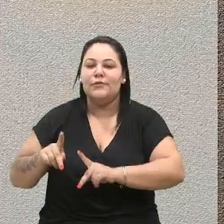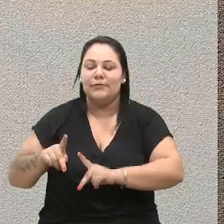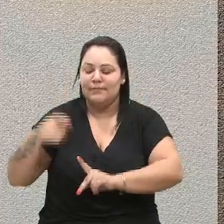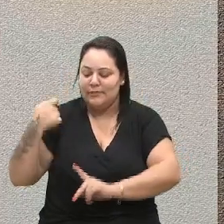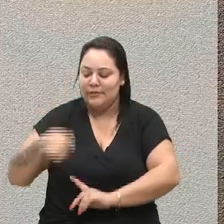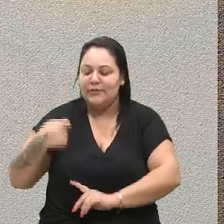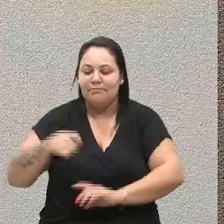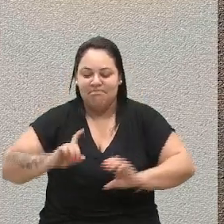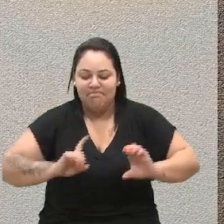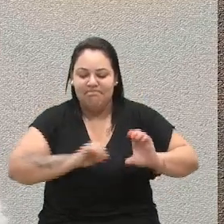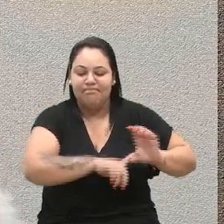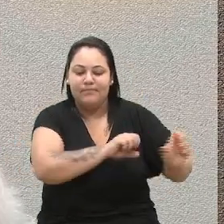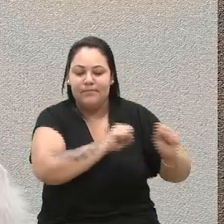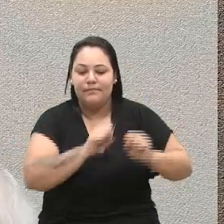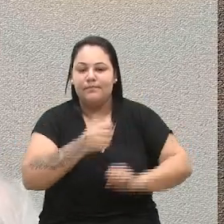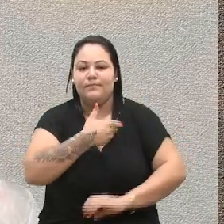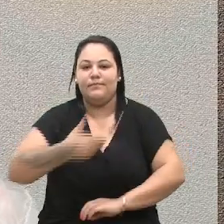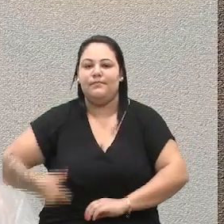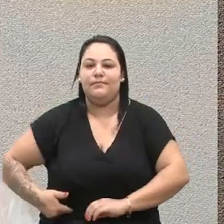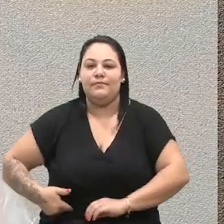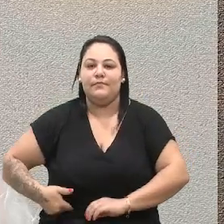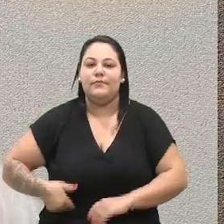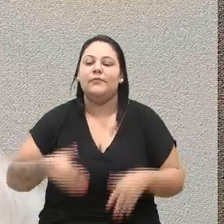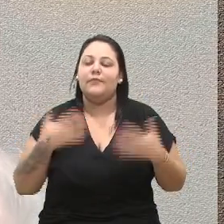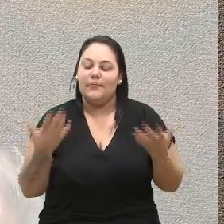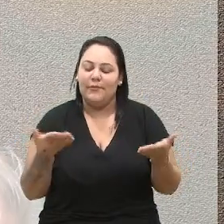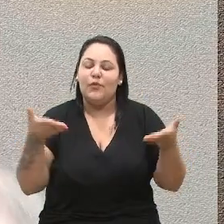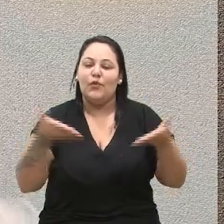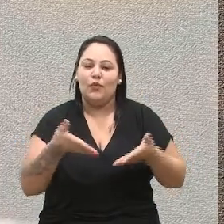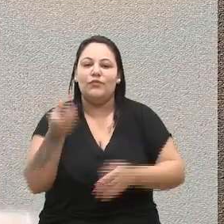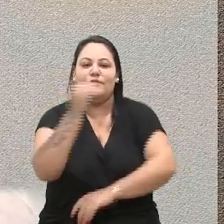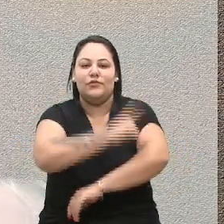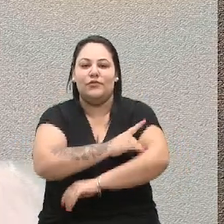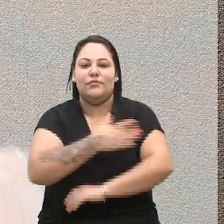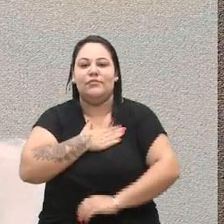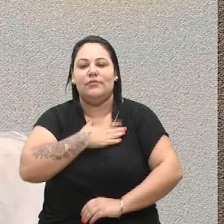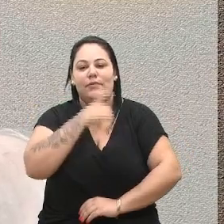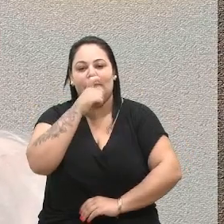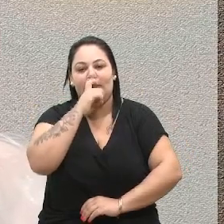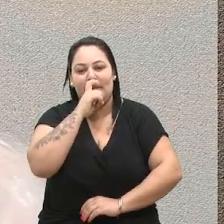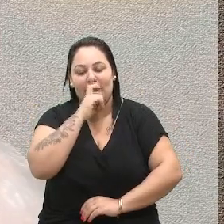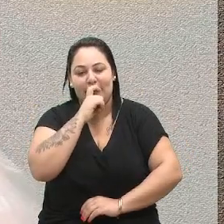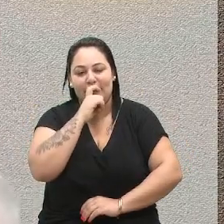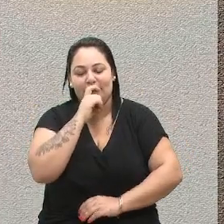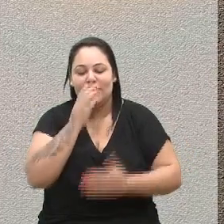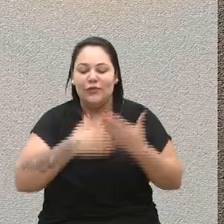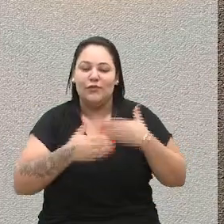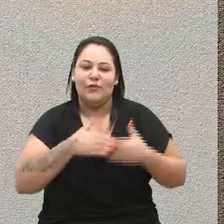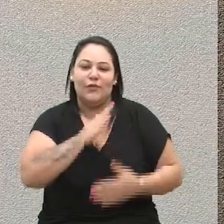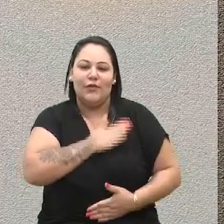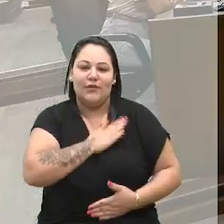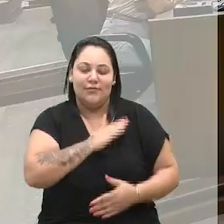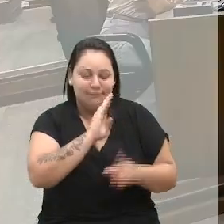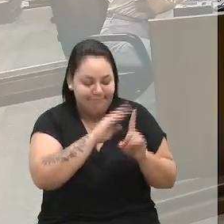público. Então, nesse dia hoje, meu pai, todo o meu coração, a minha homenagem ao senhor.